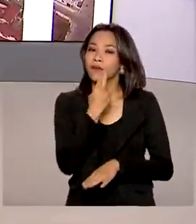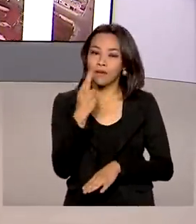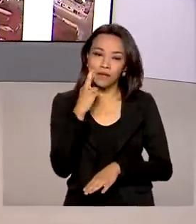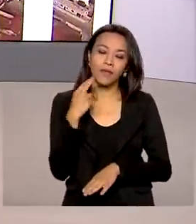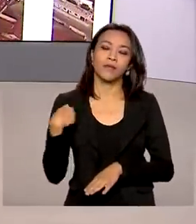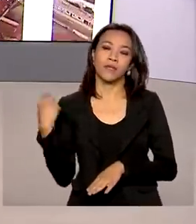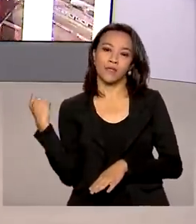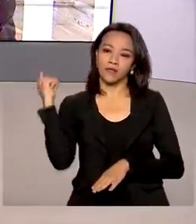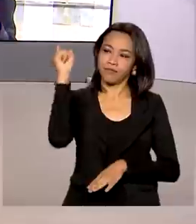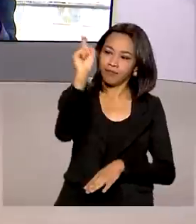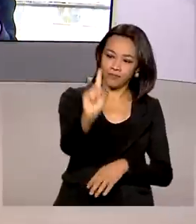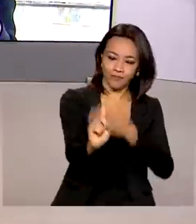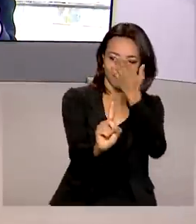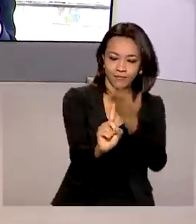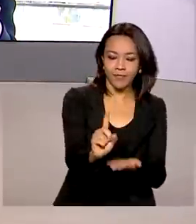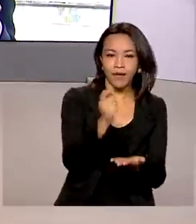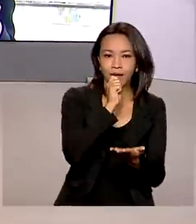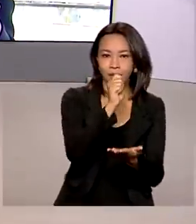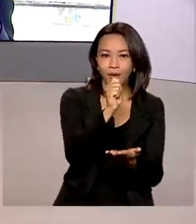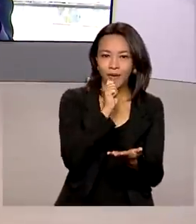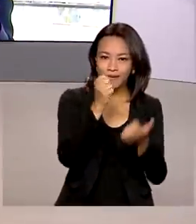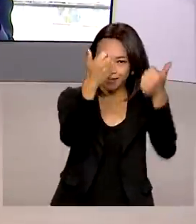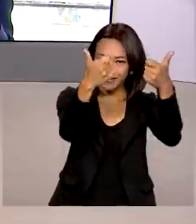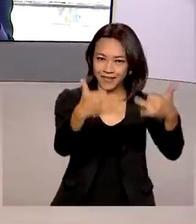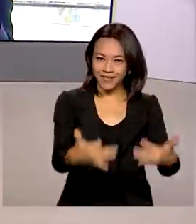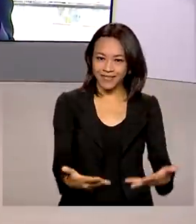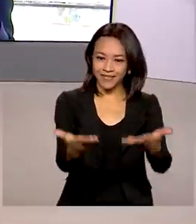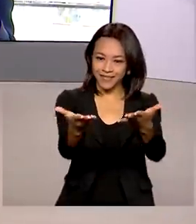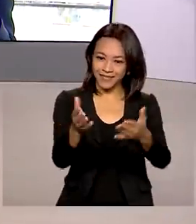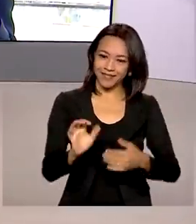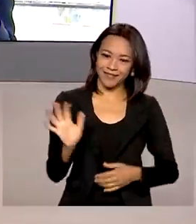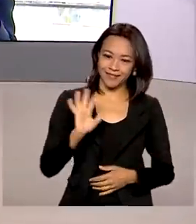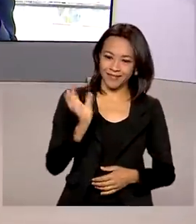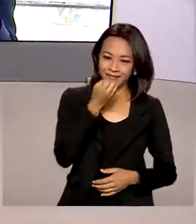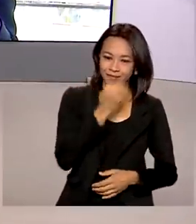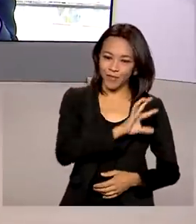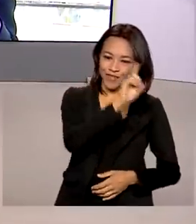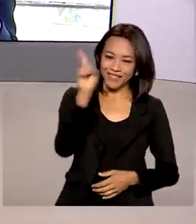vivo para a gente é a repórter Priscila Kersh. Oi, Priscila, bom dia.